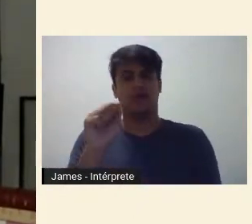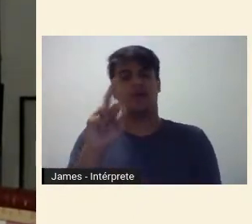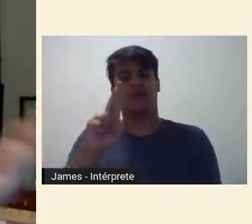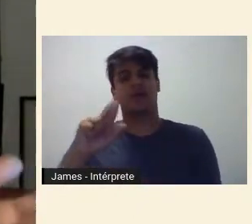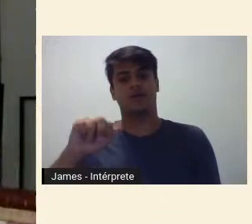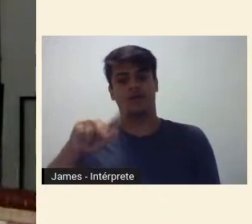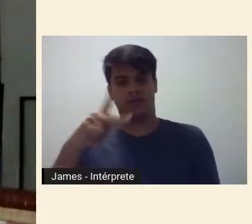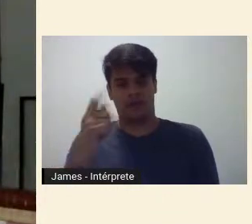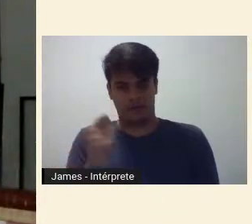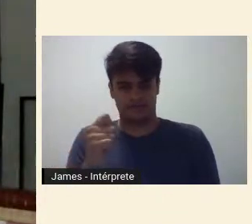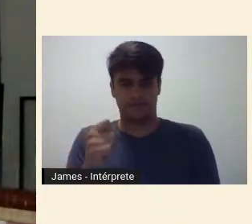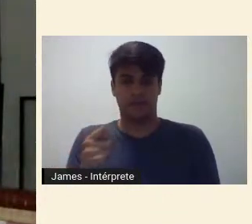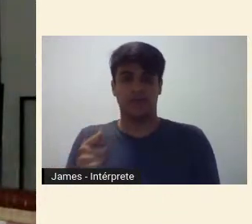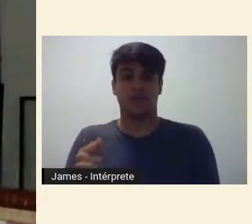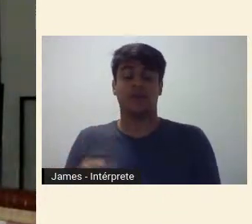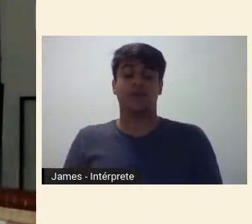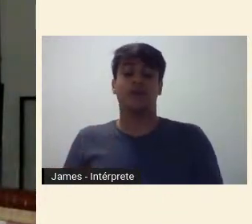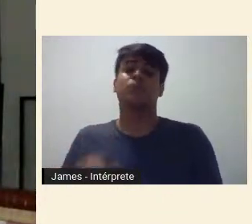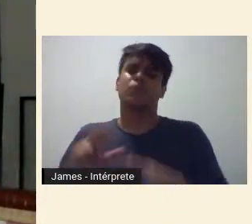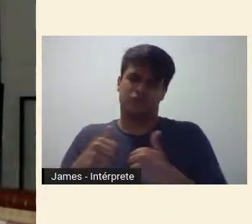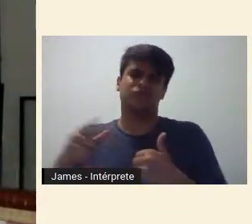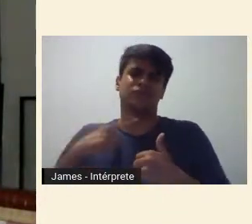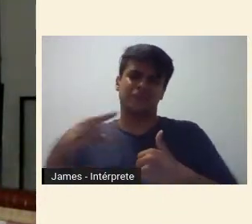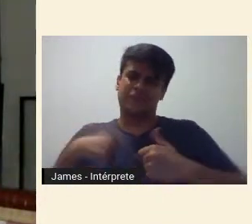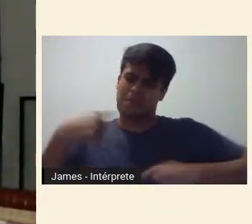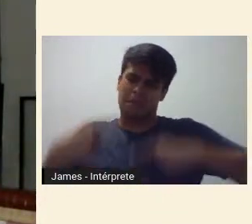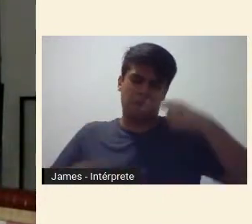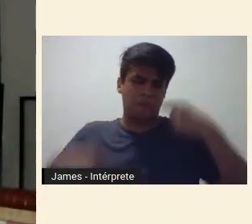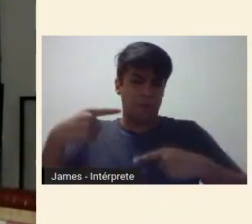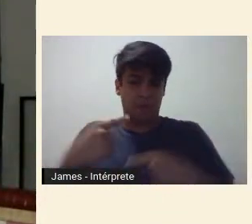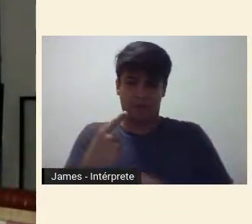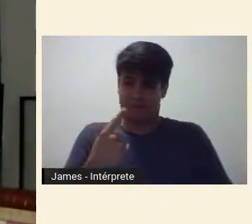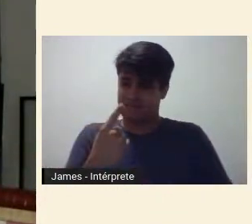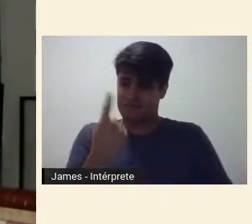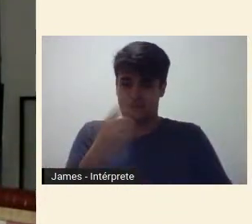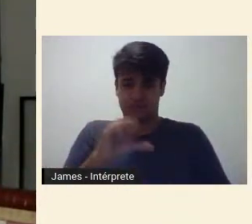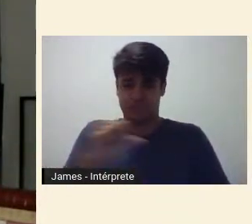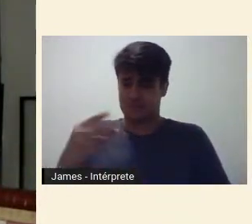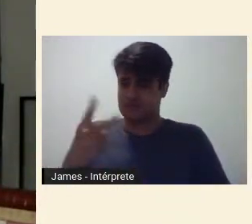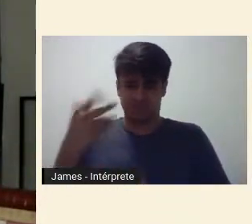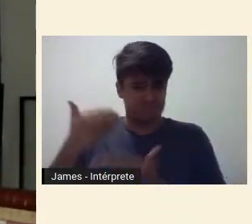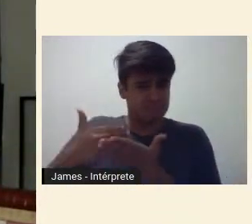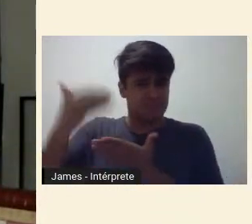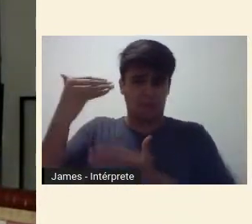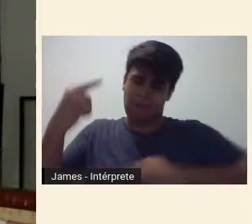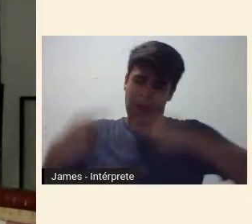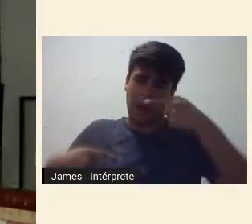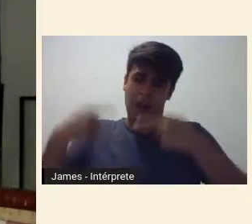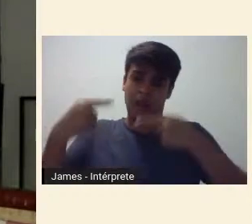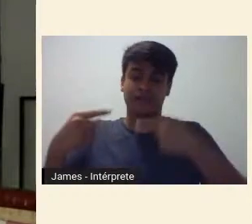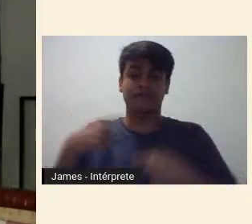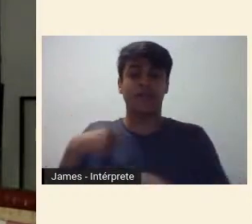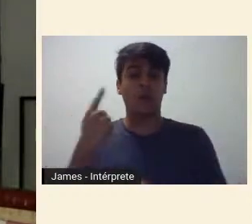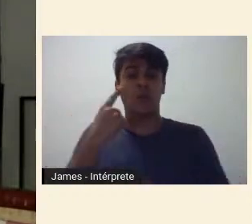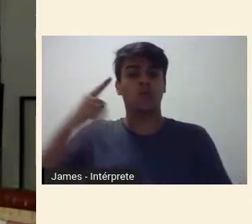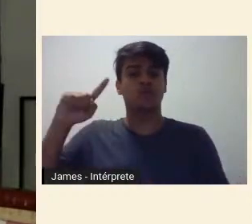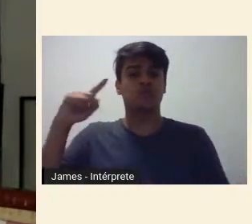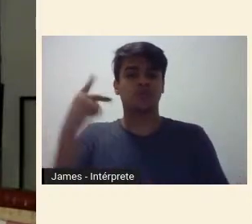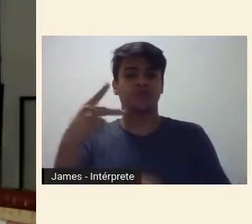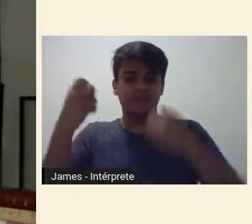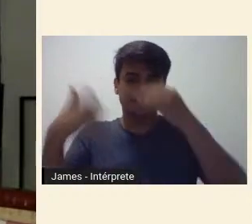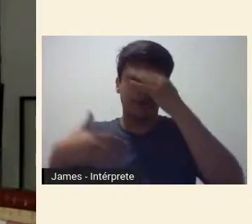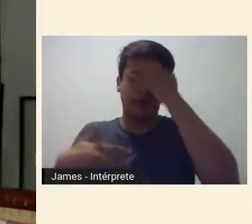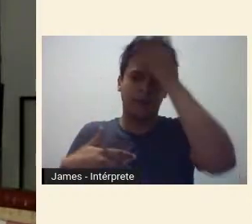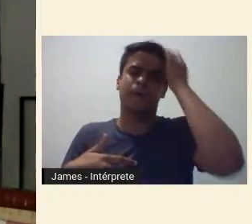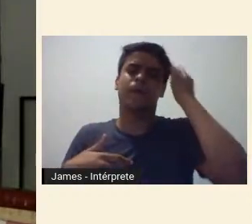publicamente, Graça Aranha, logo após 1922. O episódio envolvendo o último número de Claxon, em que editores da